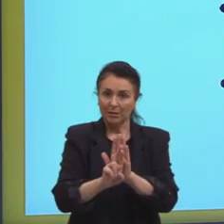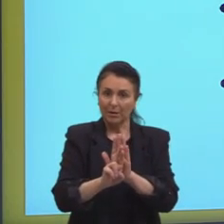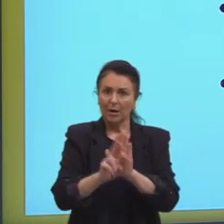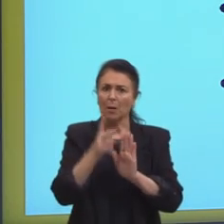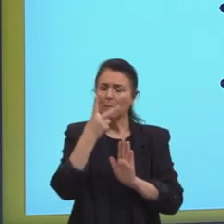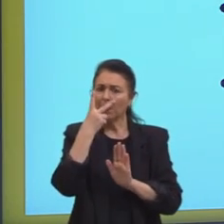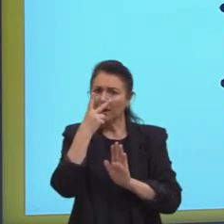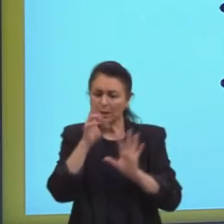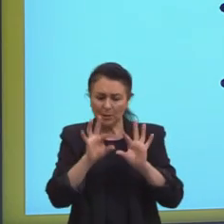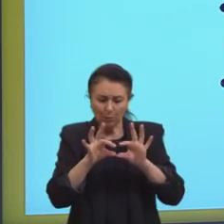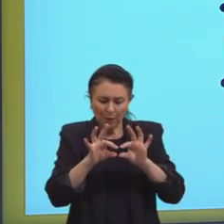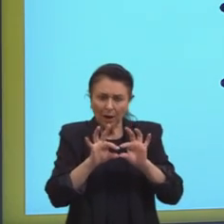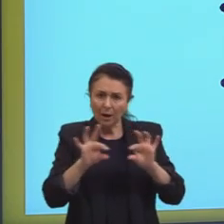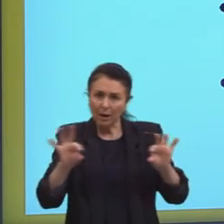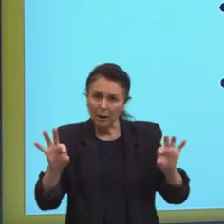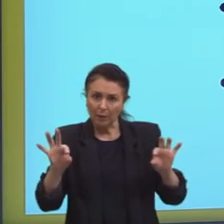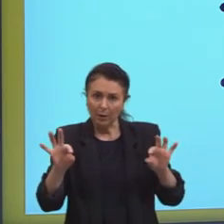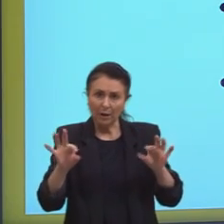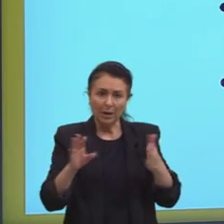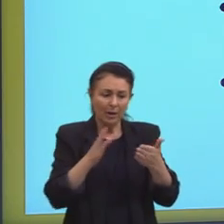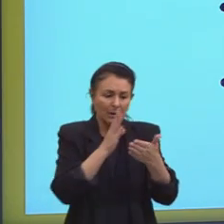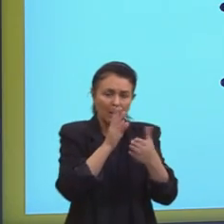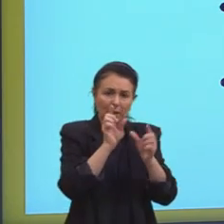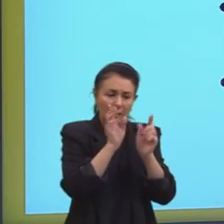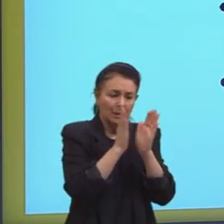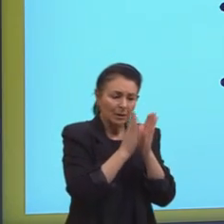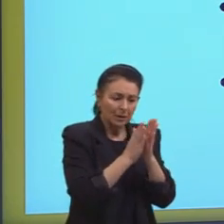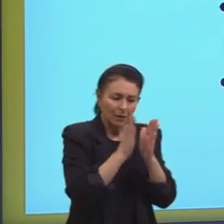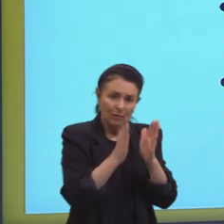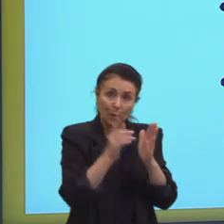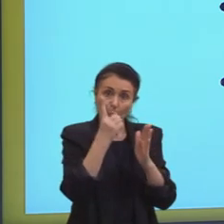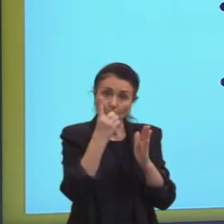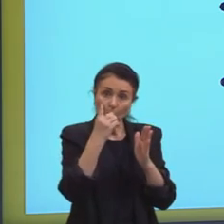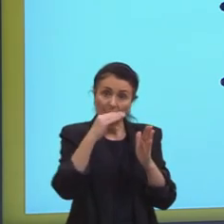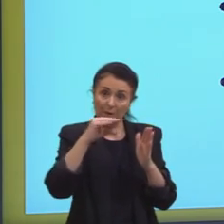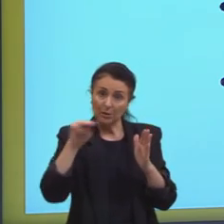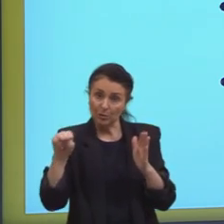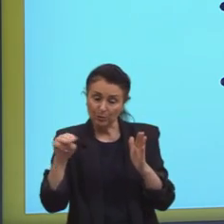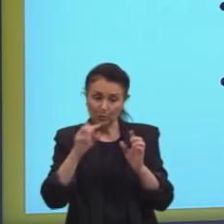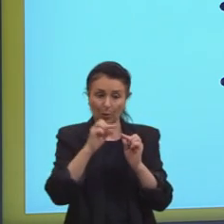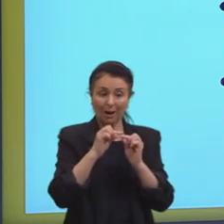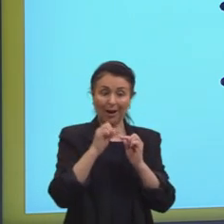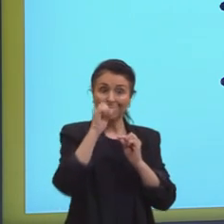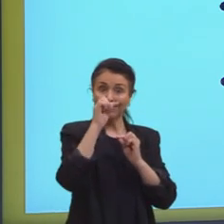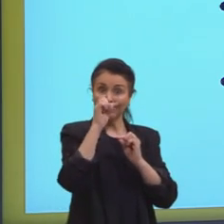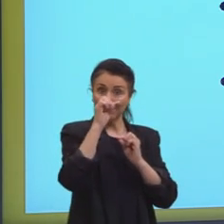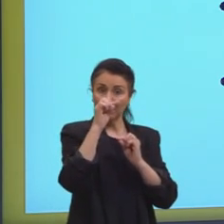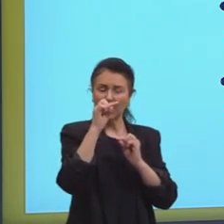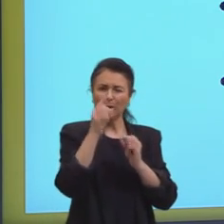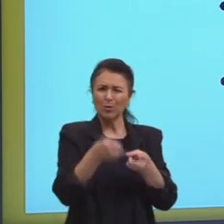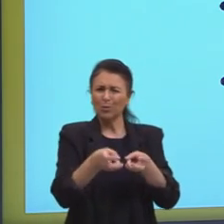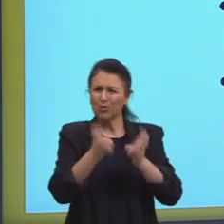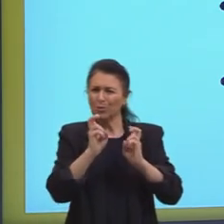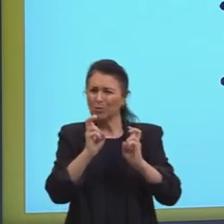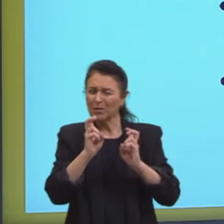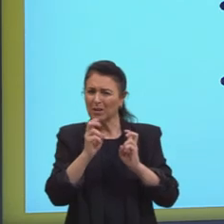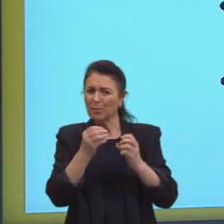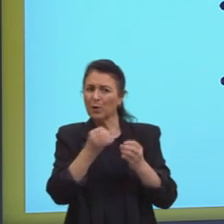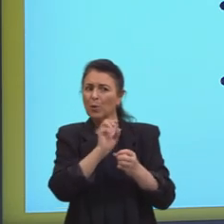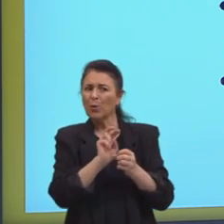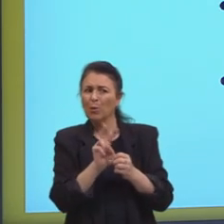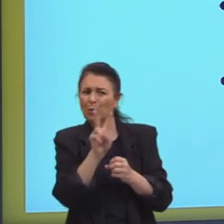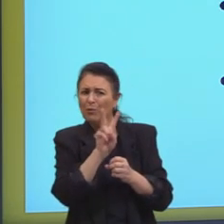régua com intervalos geralmente um centímetro, acima de cada intervalo está escrito quanto ele vale em